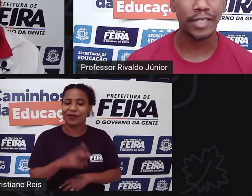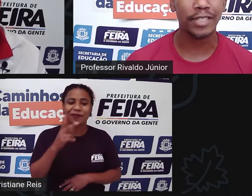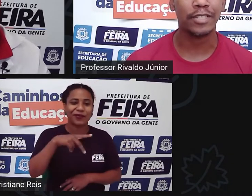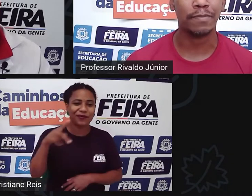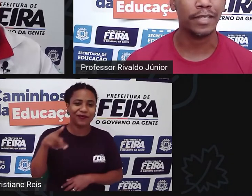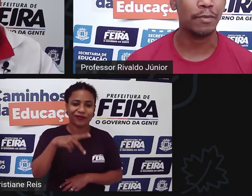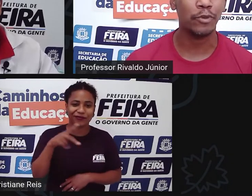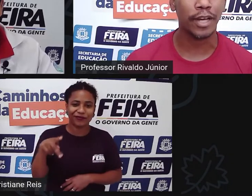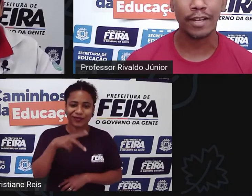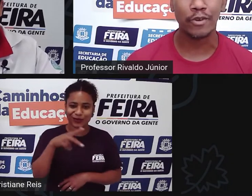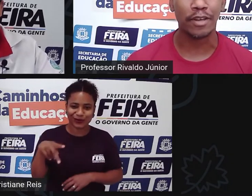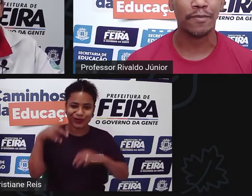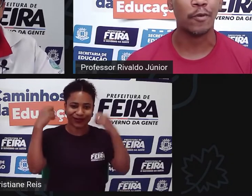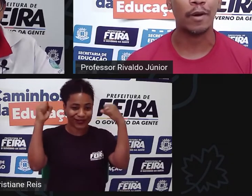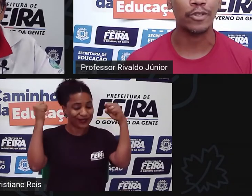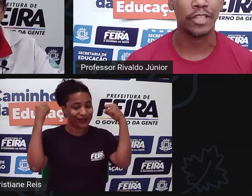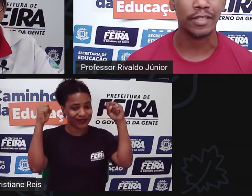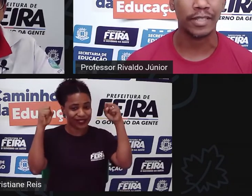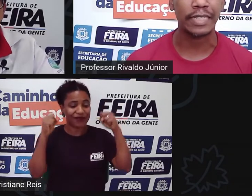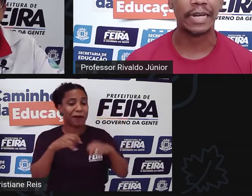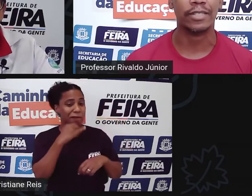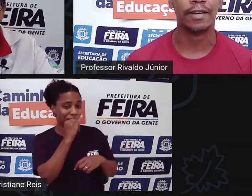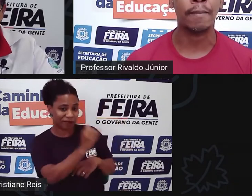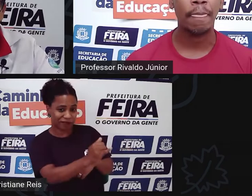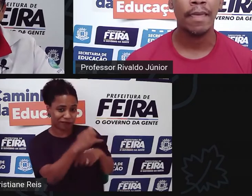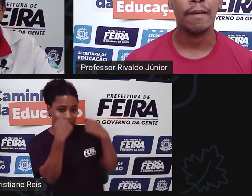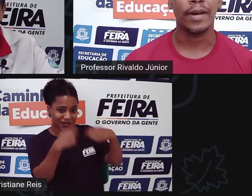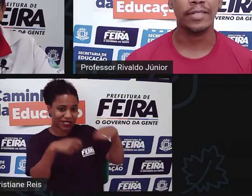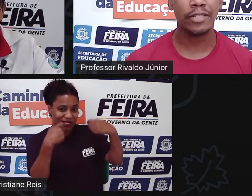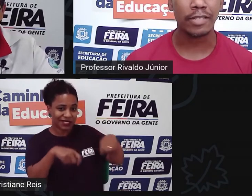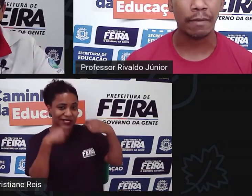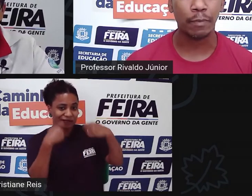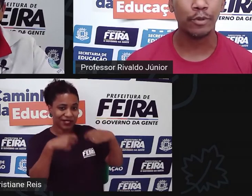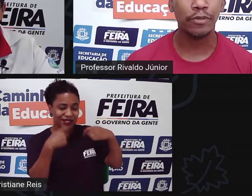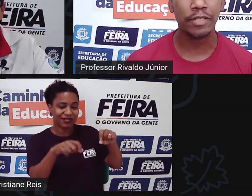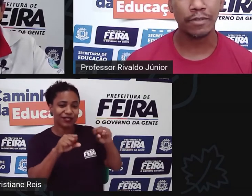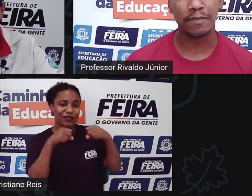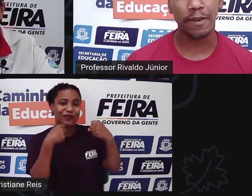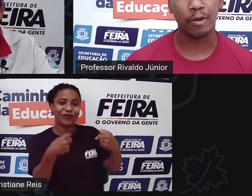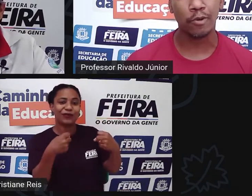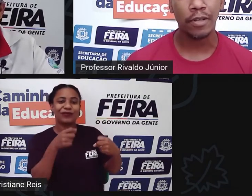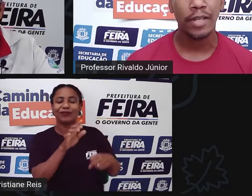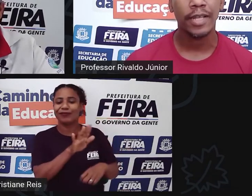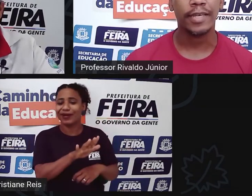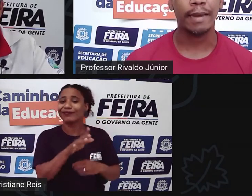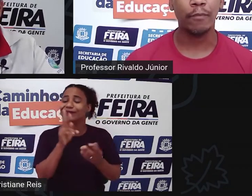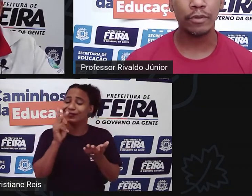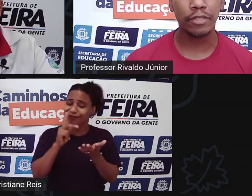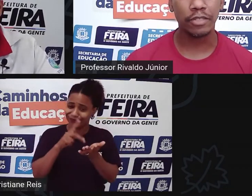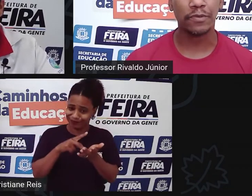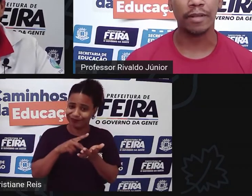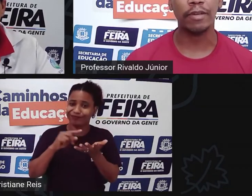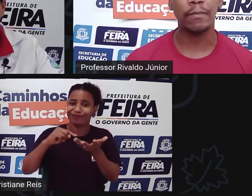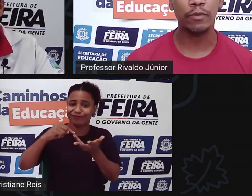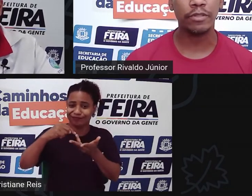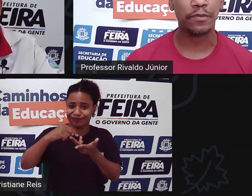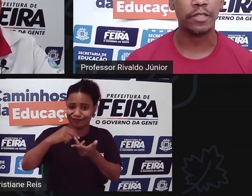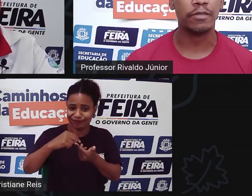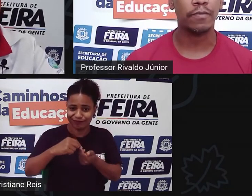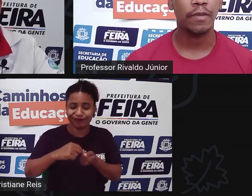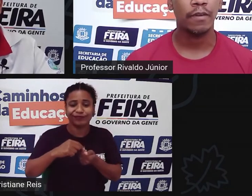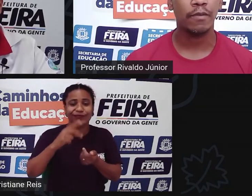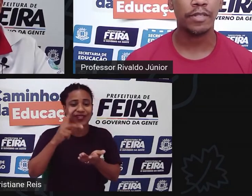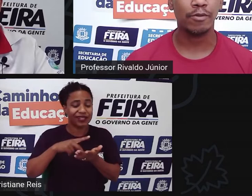não tem que mudar de qualquer forma a rotina tem que encaixar mas a gente sabe por tudo isso que você falou que de fato é muito